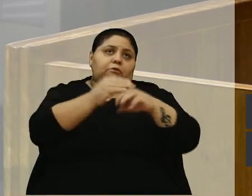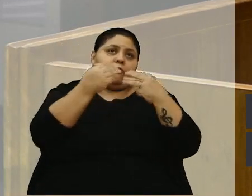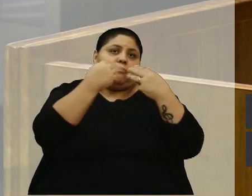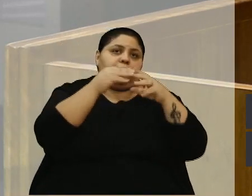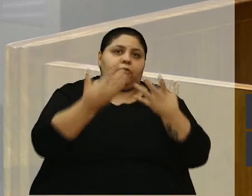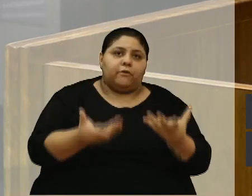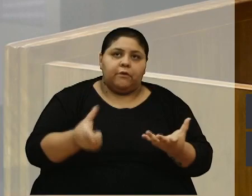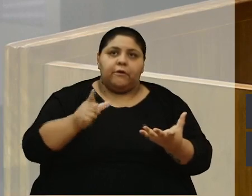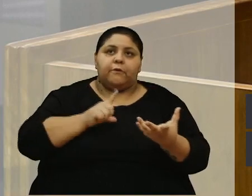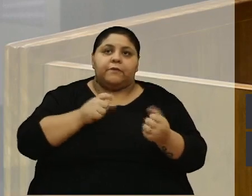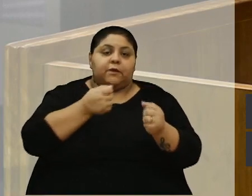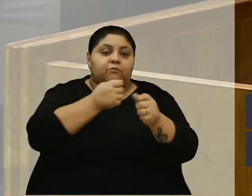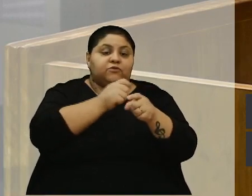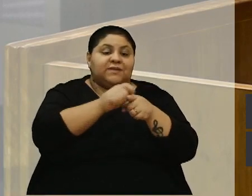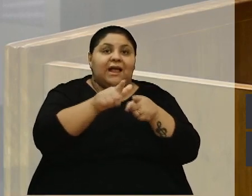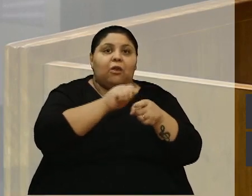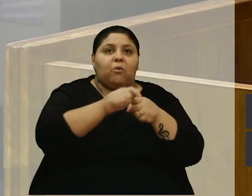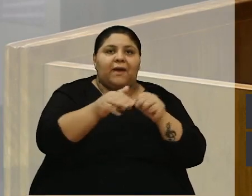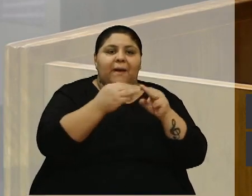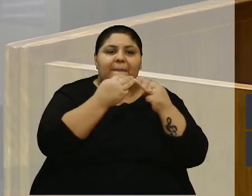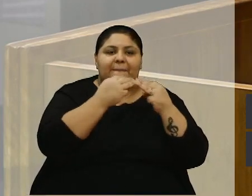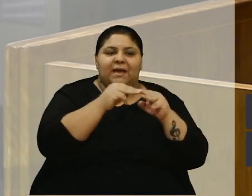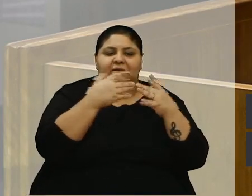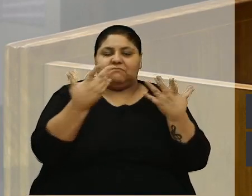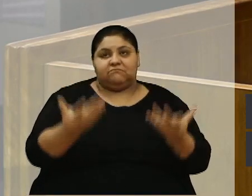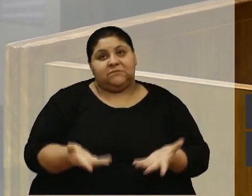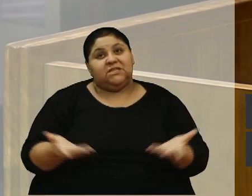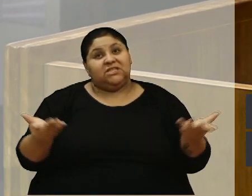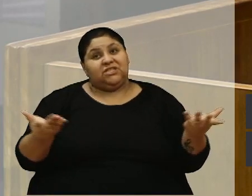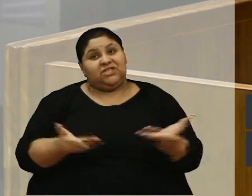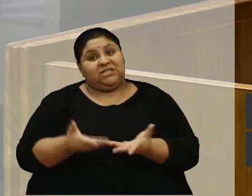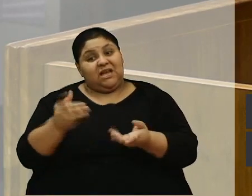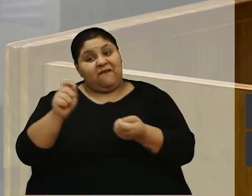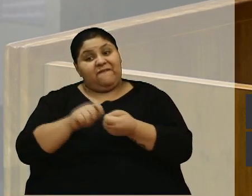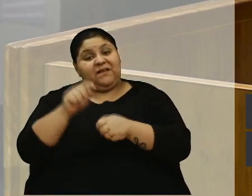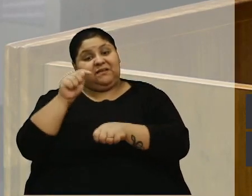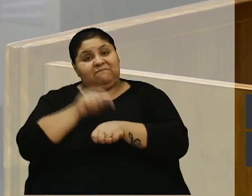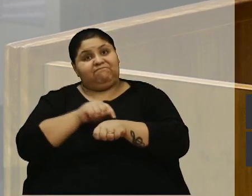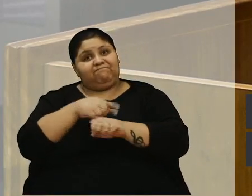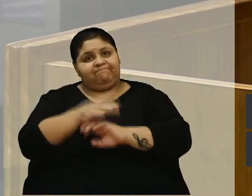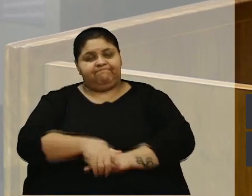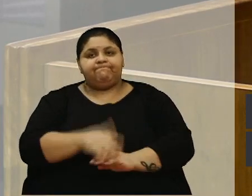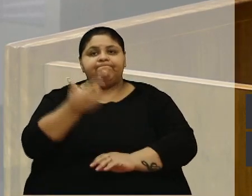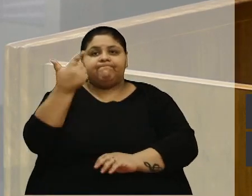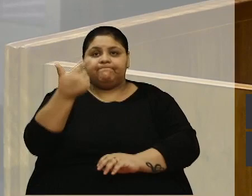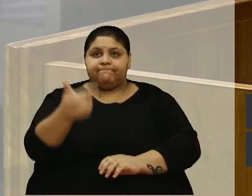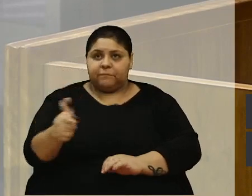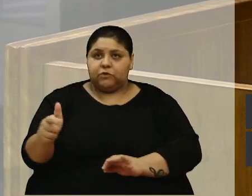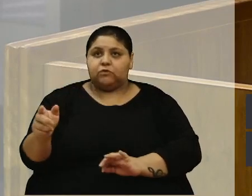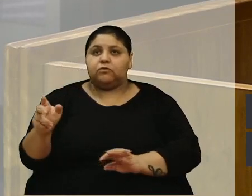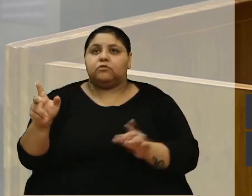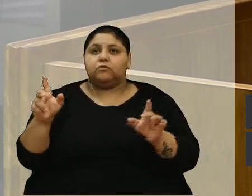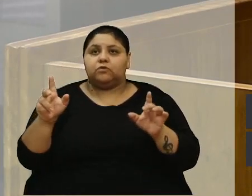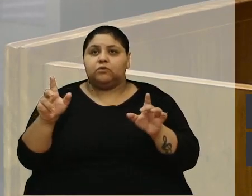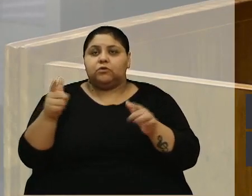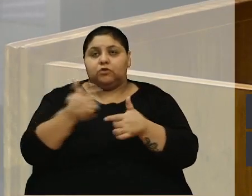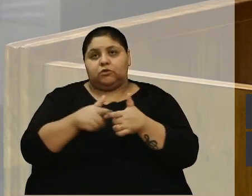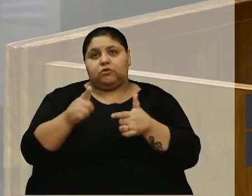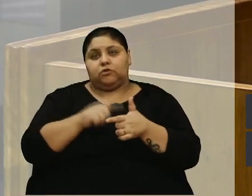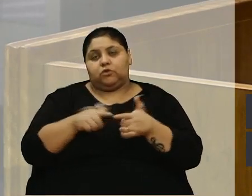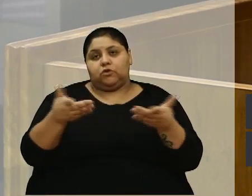locar máquinas. Mas, assim, já faz tempo isso. E a outra situação, que eu selecionei duas,